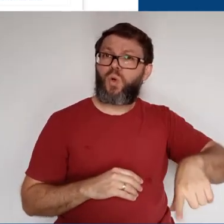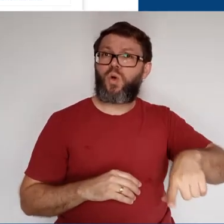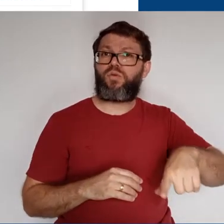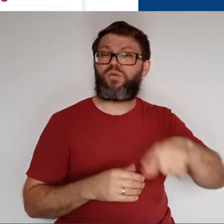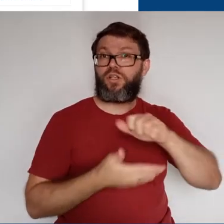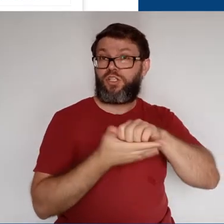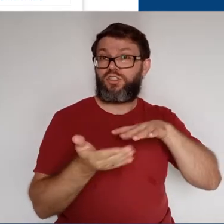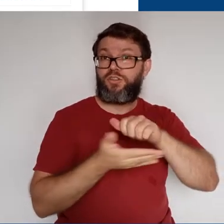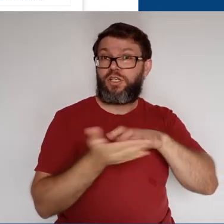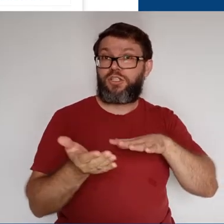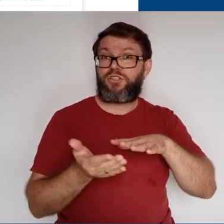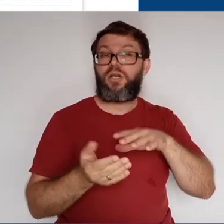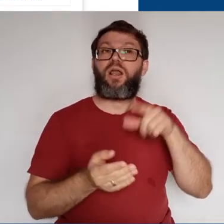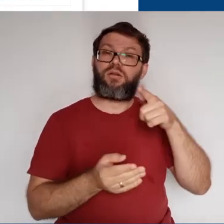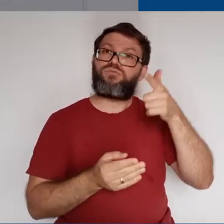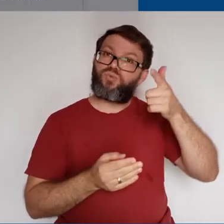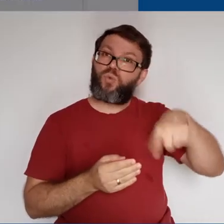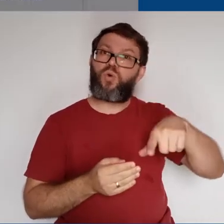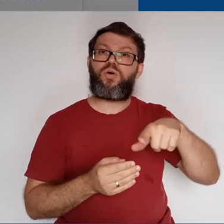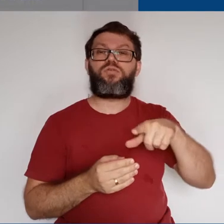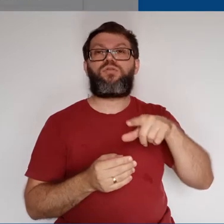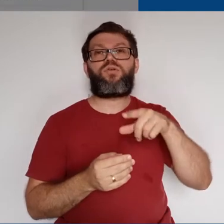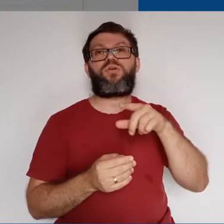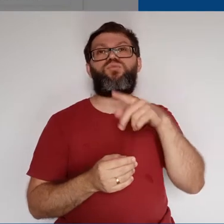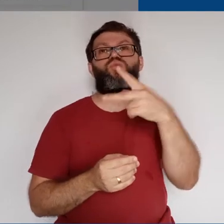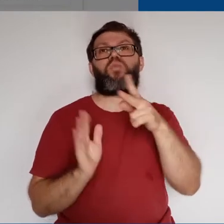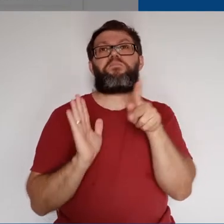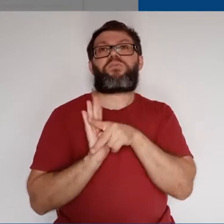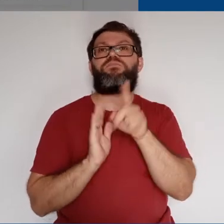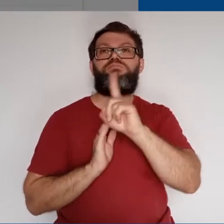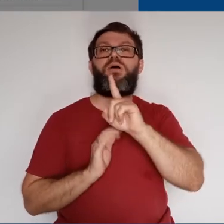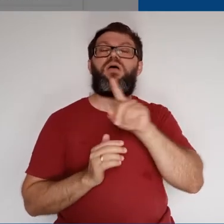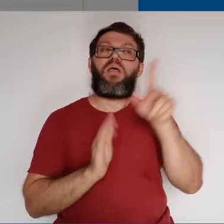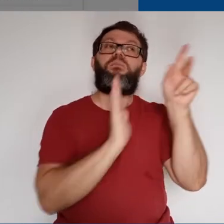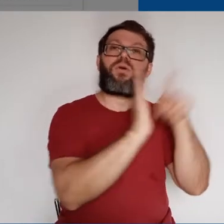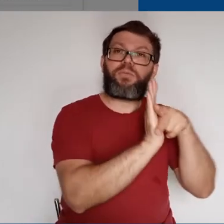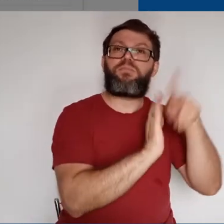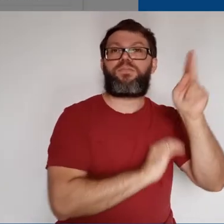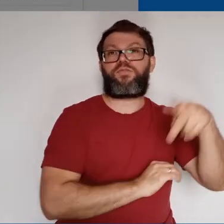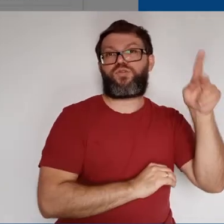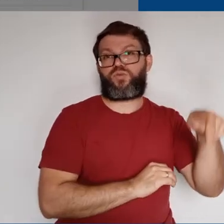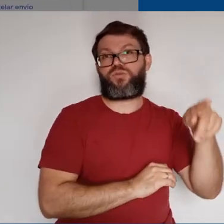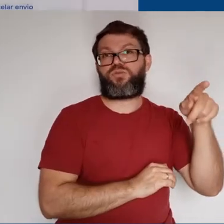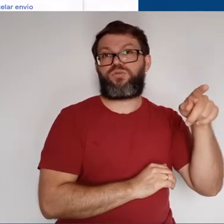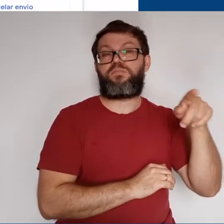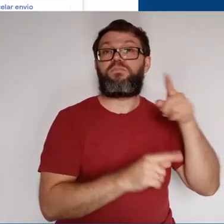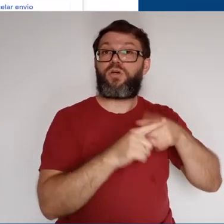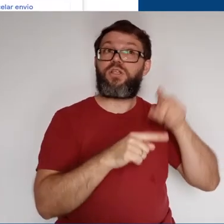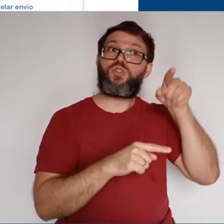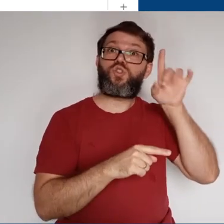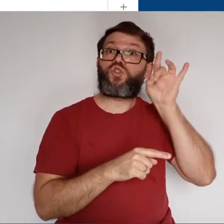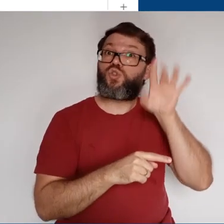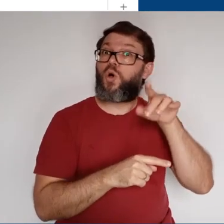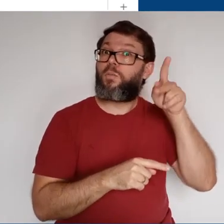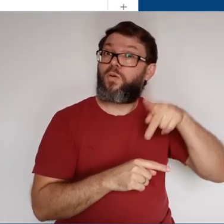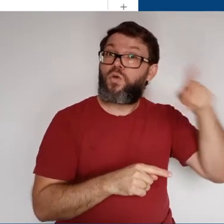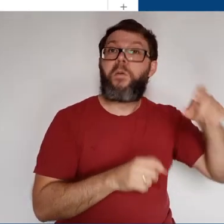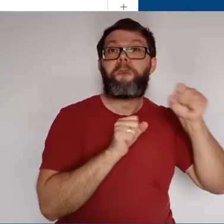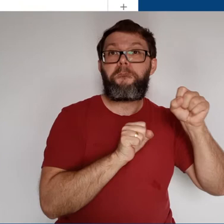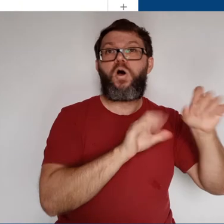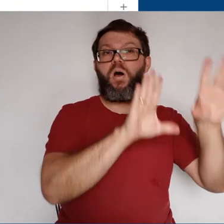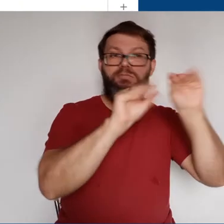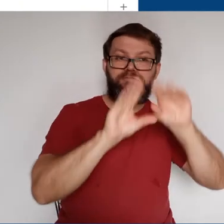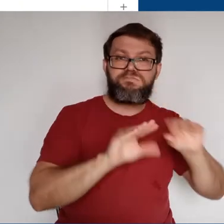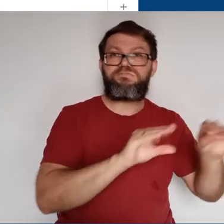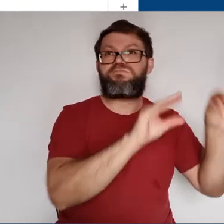enviar novamente esse documento na atividade, ela novamente deixa de ser propriedade sua e volta a ser propriedade do professor, de modo